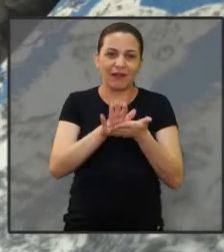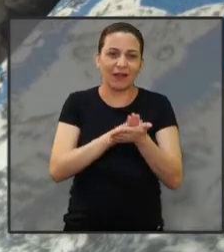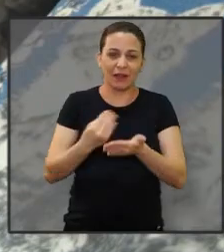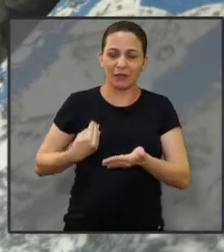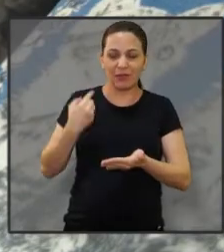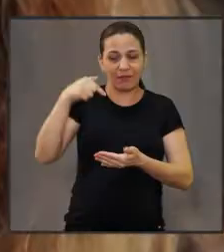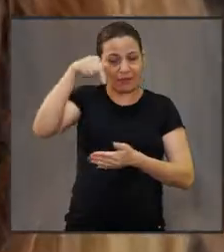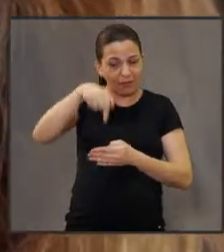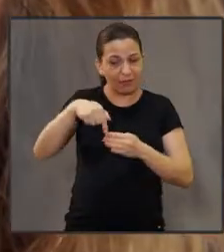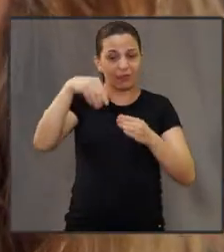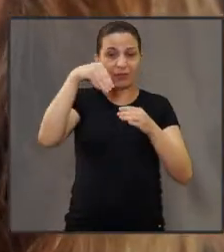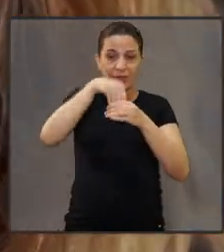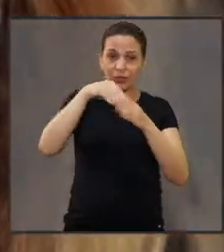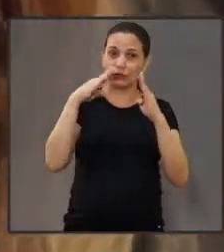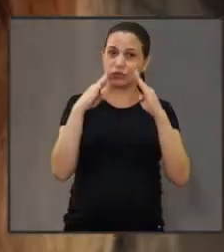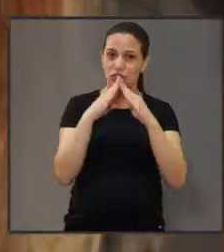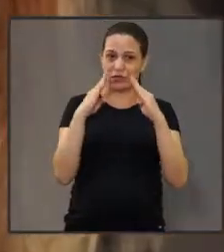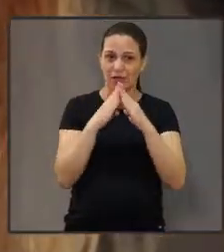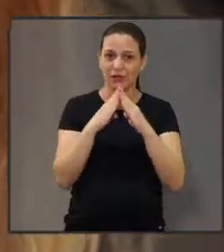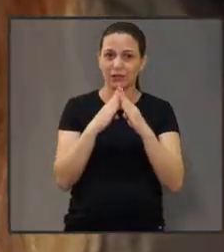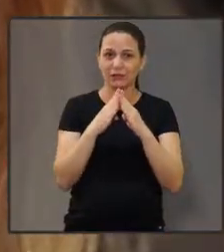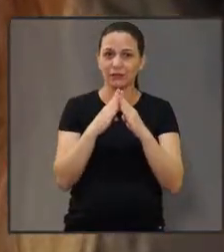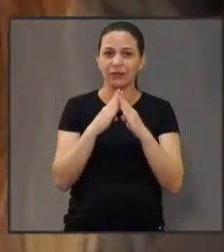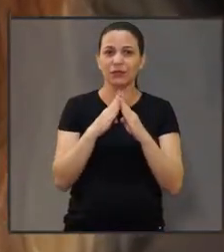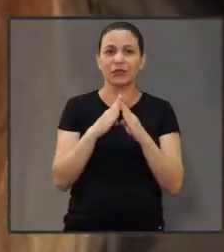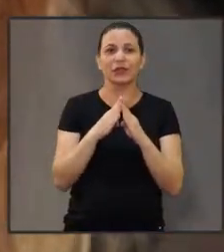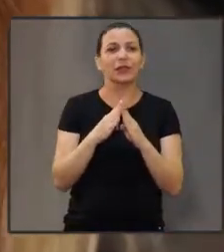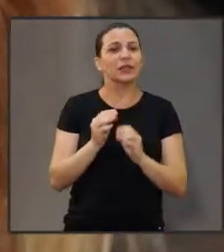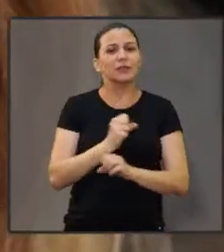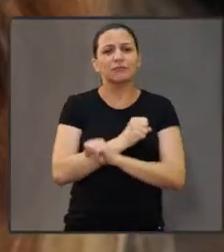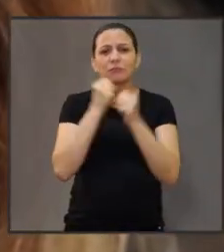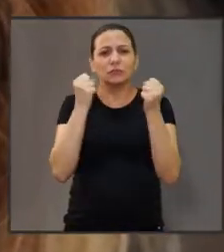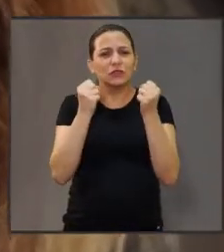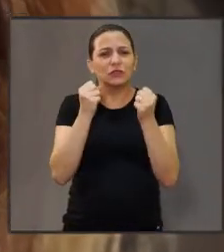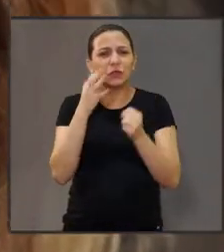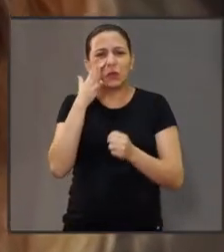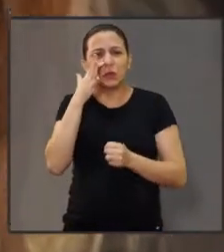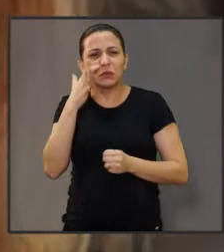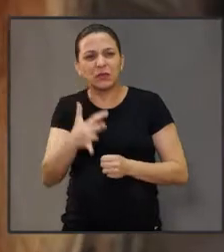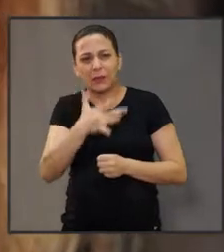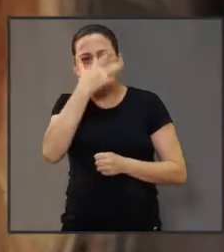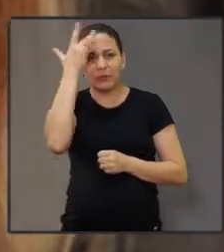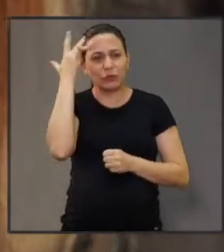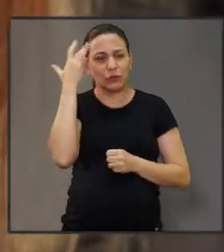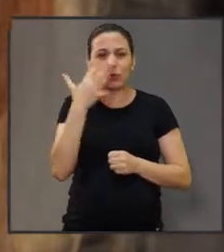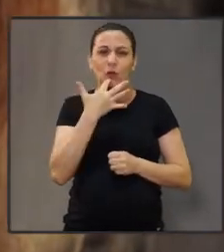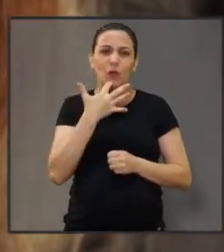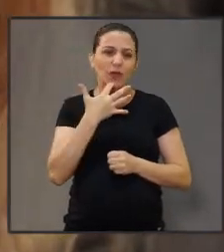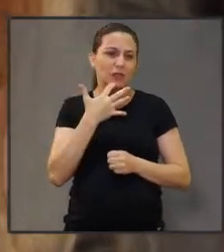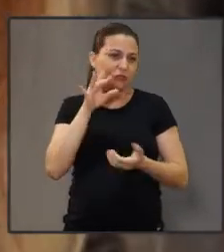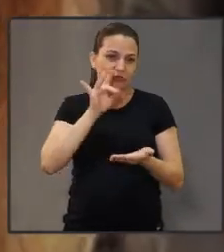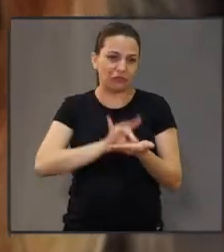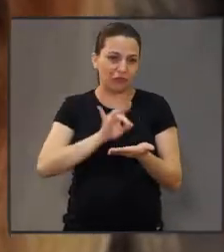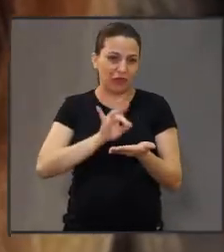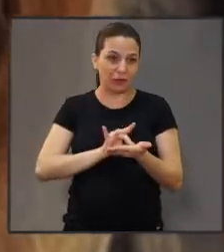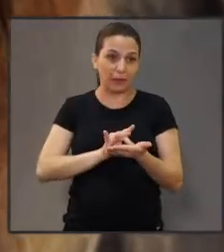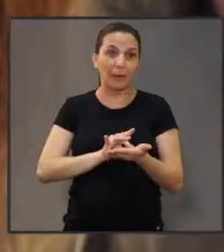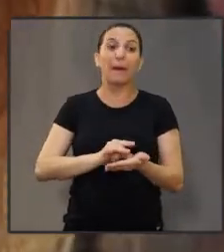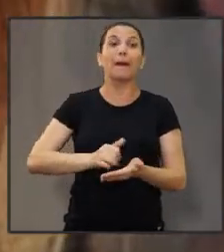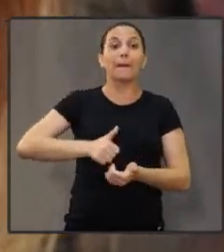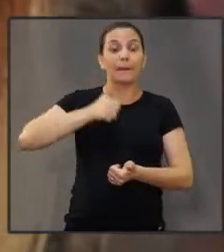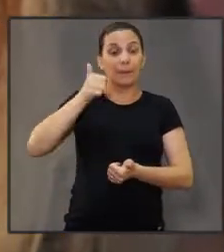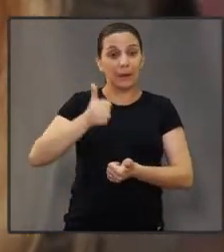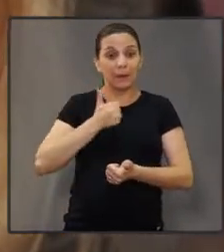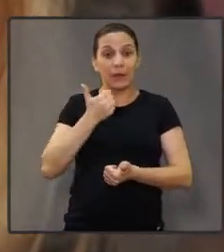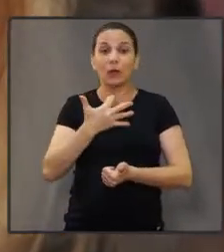vida é aqui. Eu acho assim, você não pode julgar uma pessoa sem conhecer. Você tem que conhecê-lo primeiro, para depois